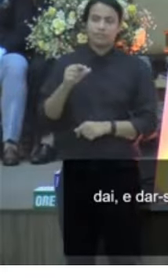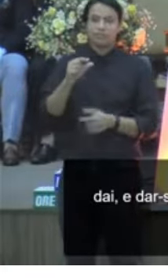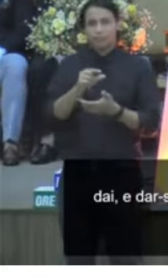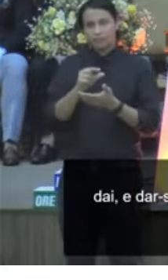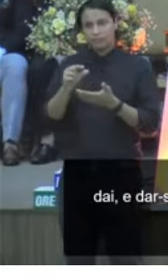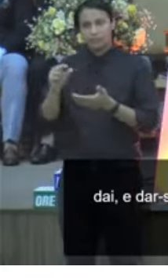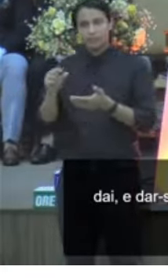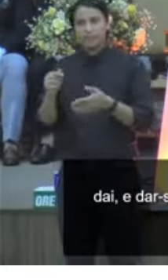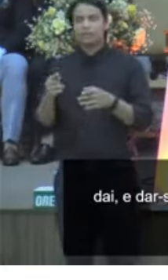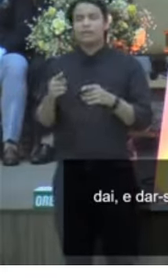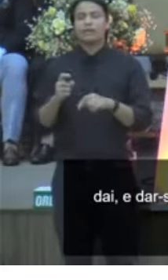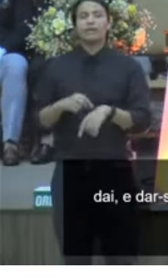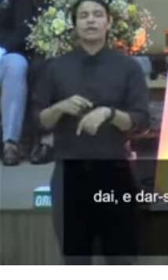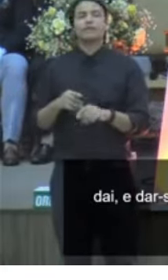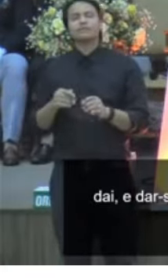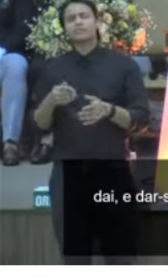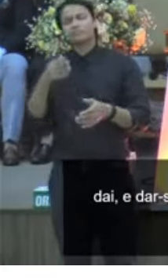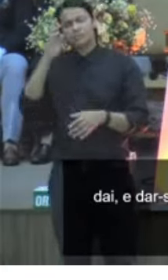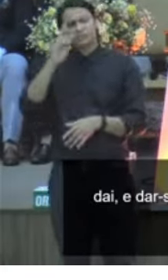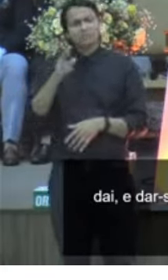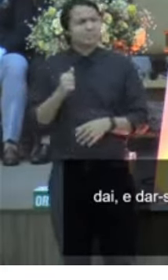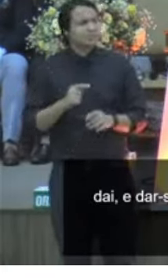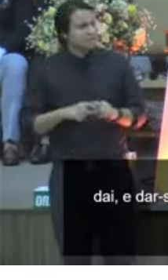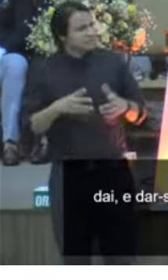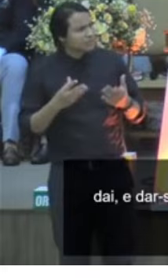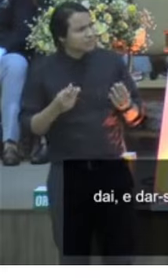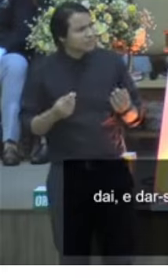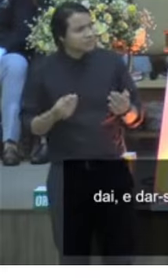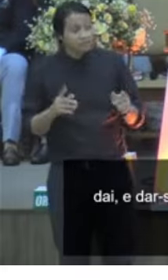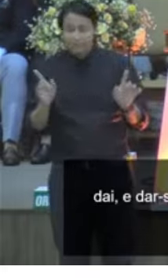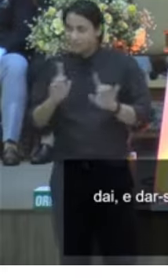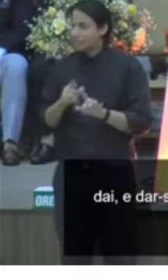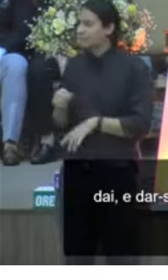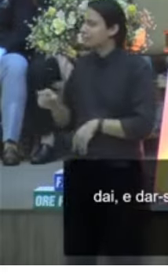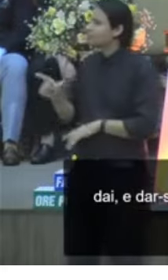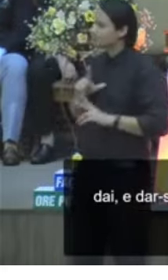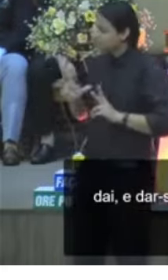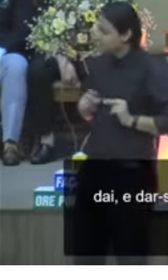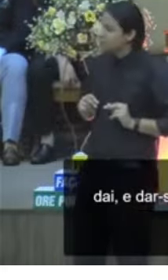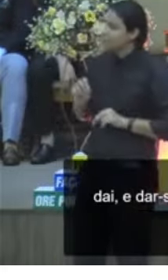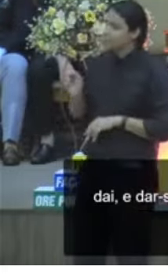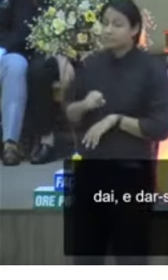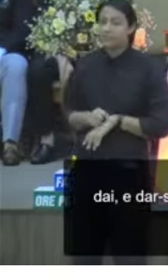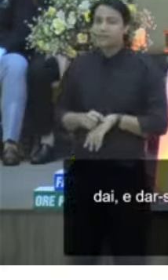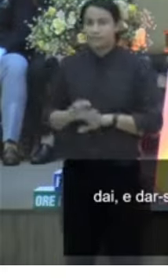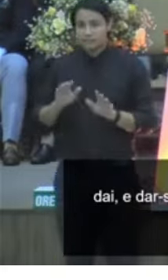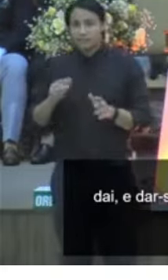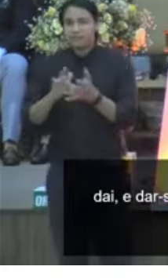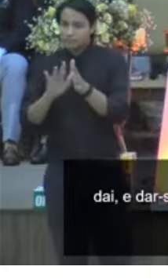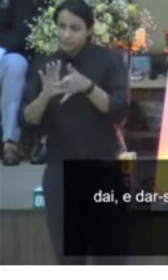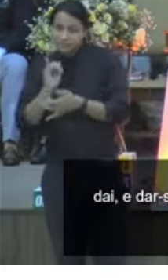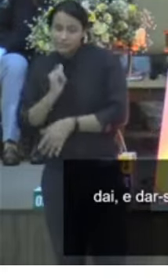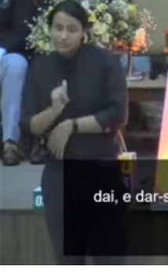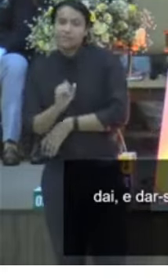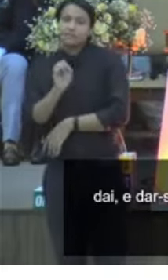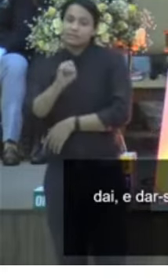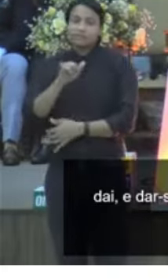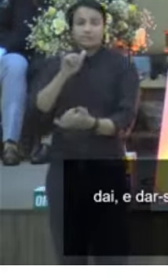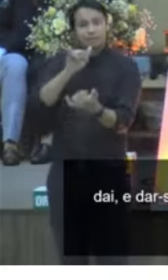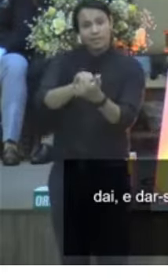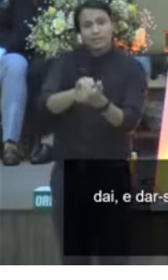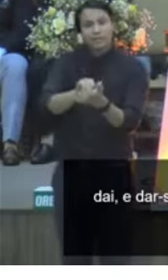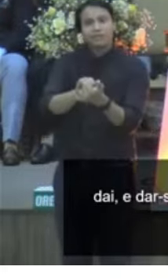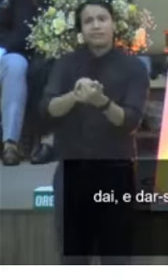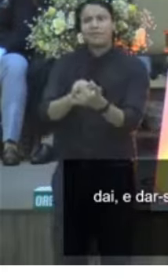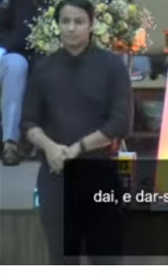o dono do comércio, ele bota até, mas senhor, está muito. Não, mas você merece. Jesus está dizendo o seguinte, quem dá perdão, eu vou fazer a vida tão excelente que não vou dar